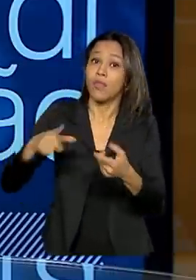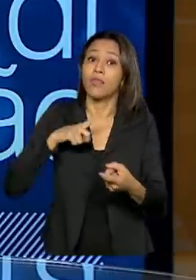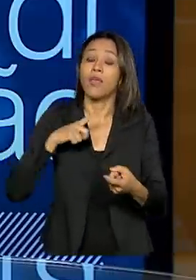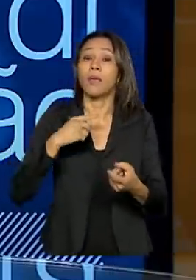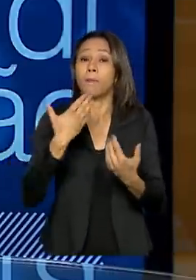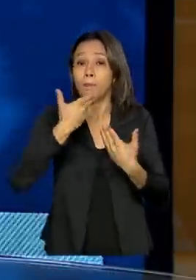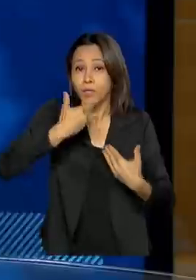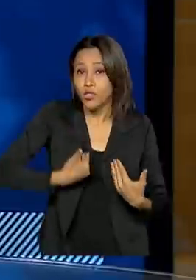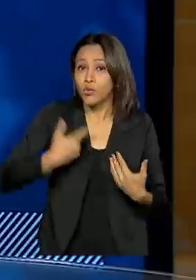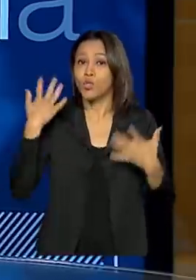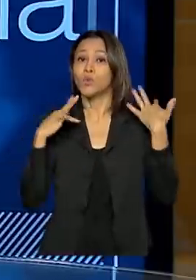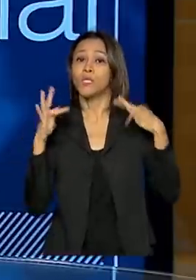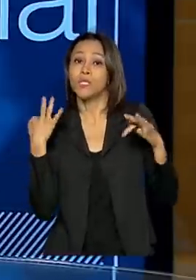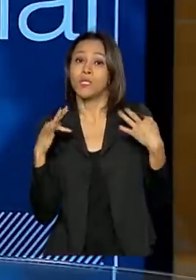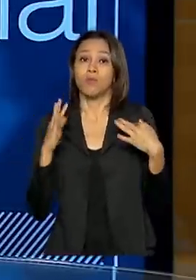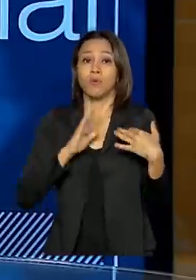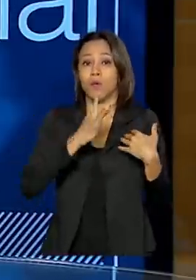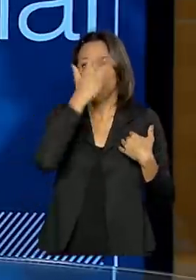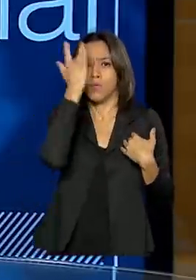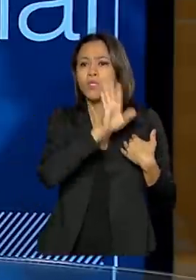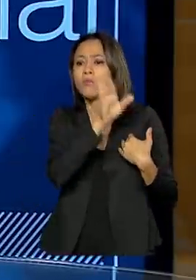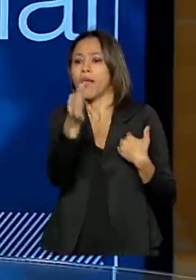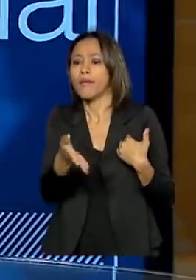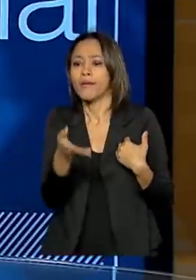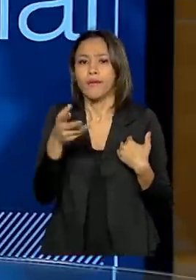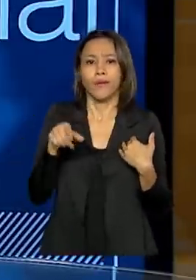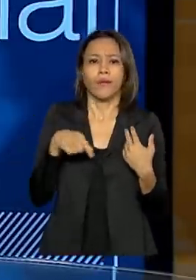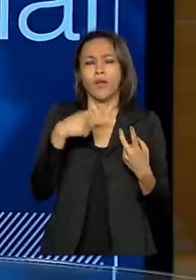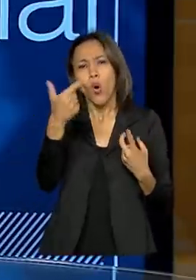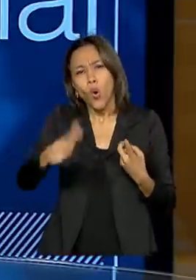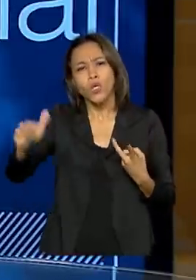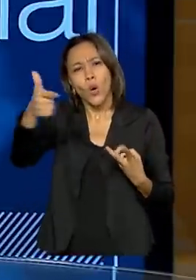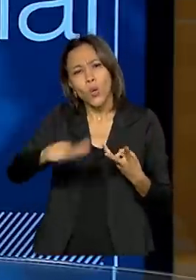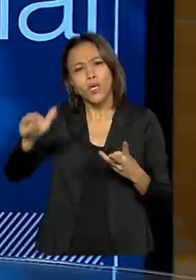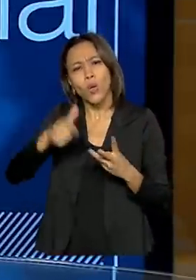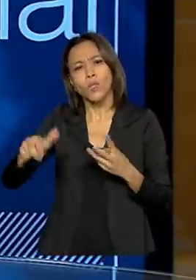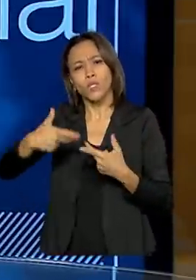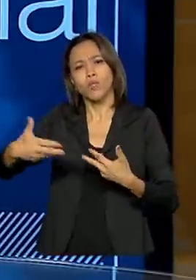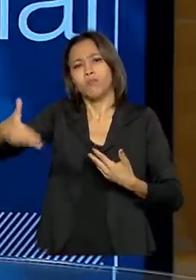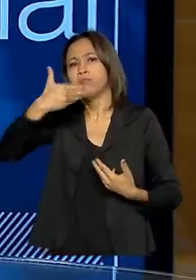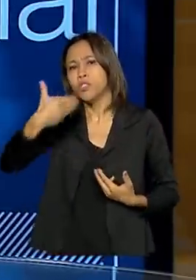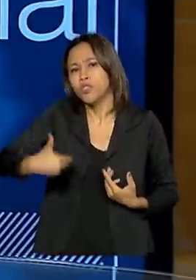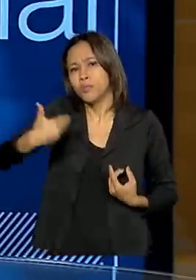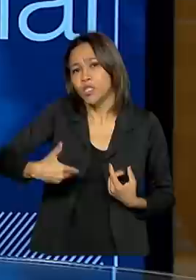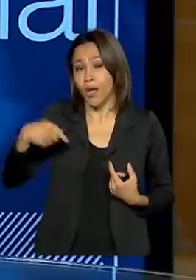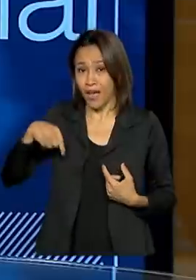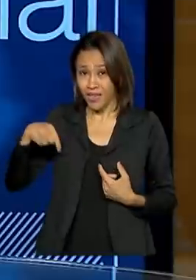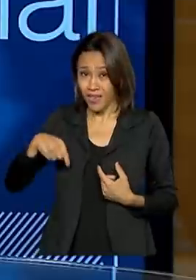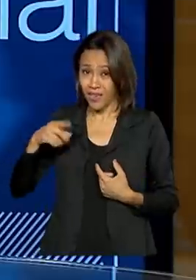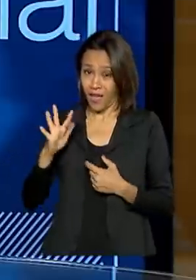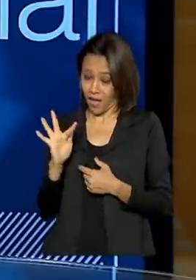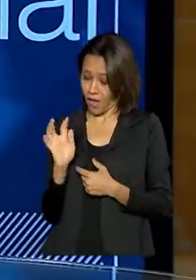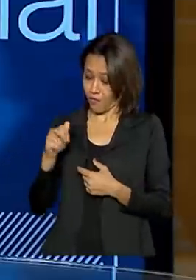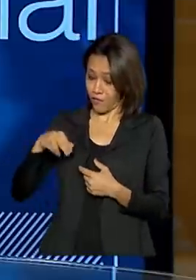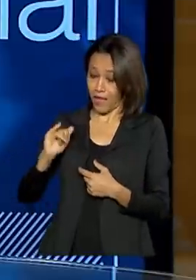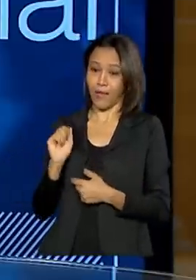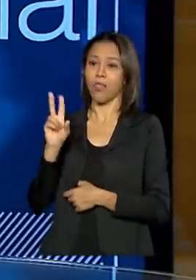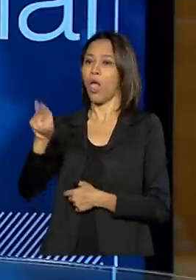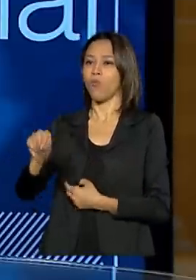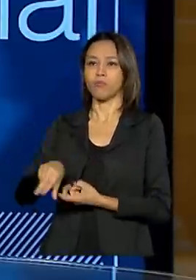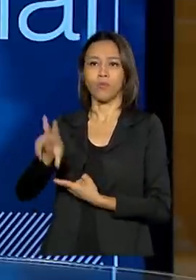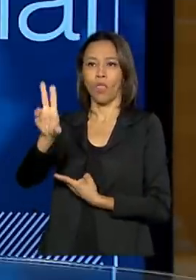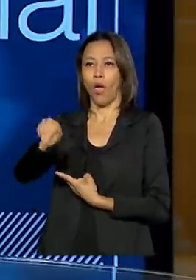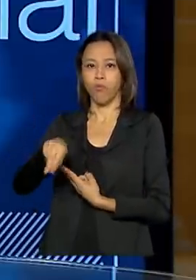turismo em terras indígenas e outras coisas que eles vêm pedir, mas a FUNAI não pode ser mais a casa do não. Ela tem que estar adequada a